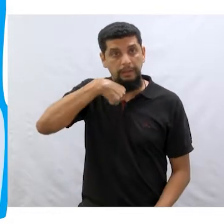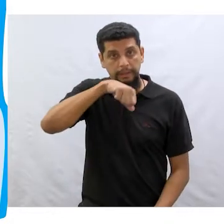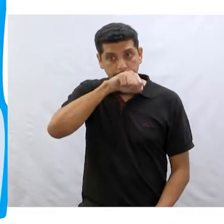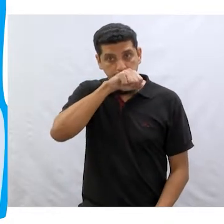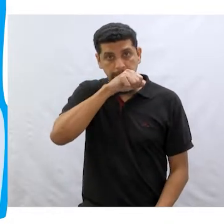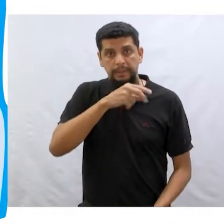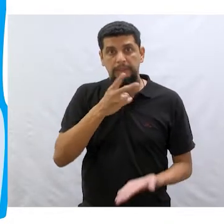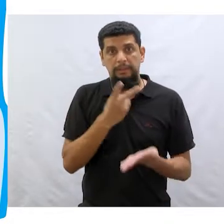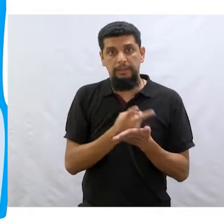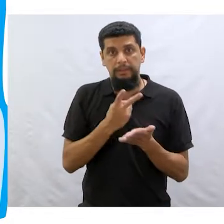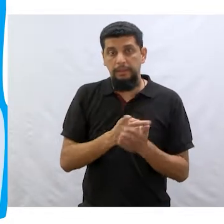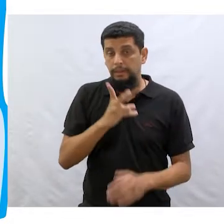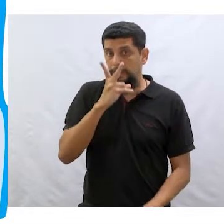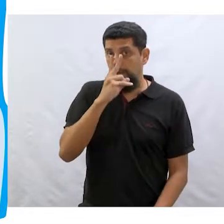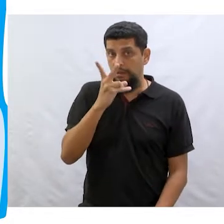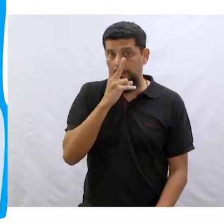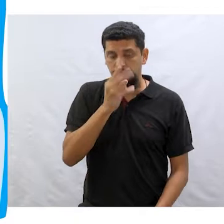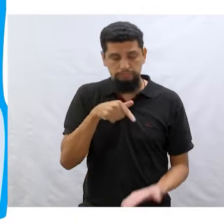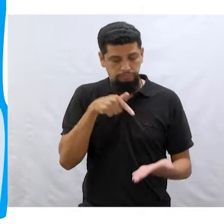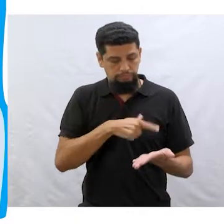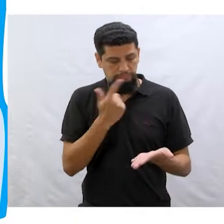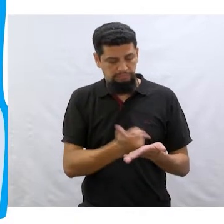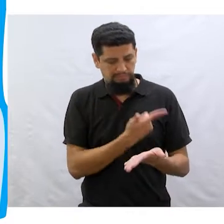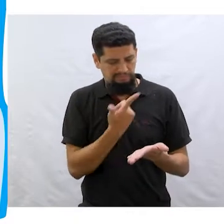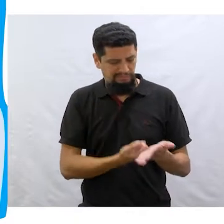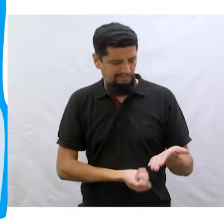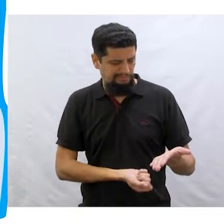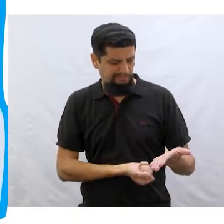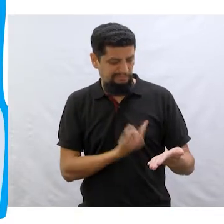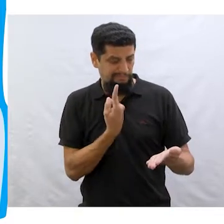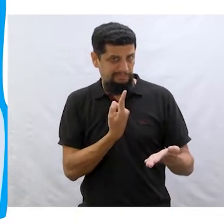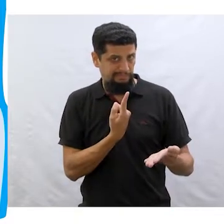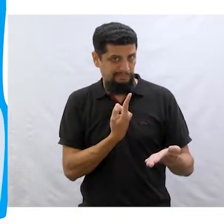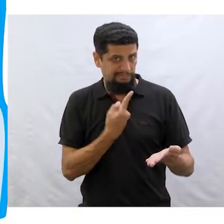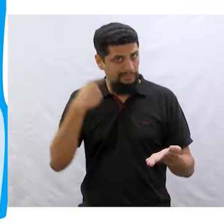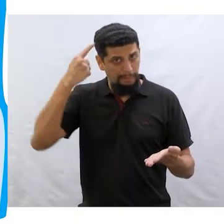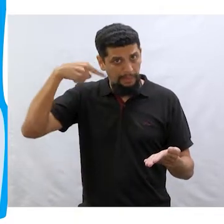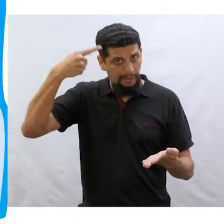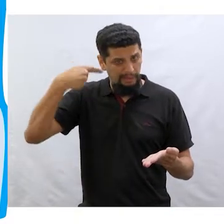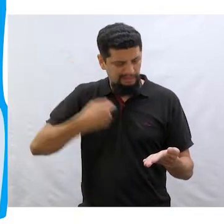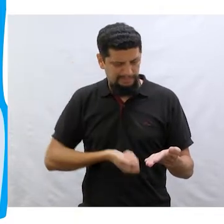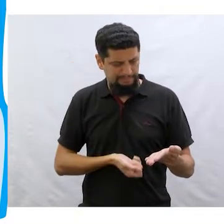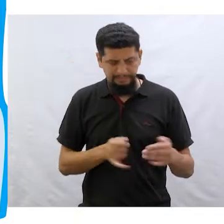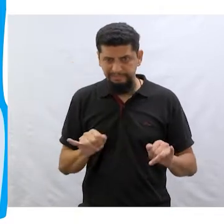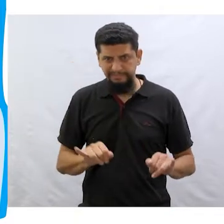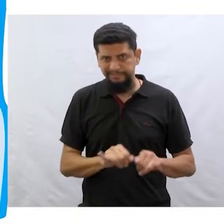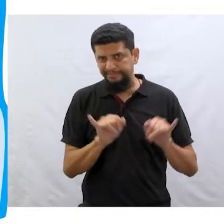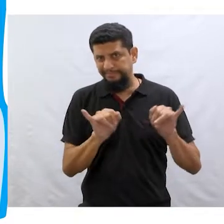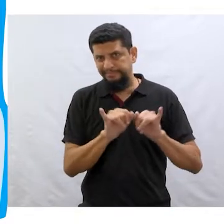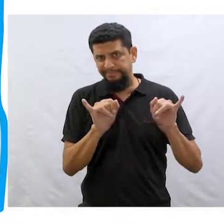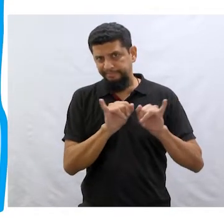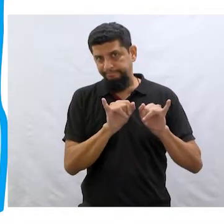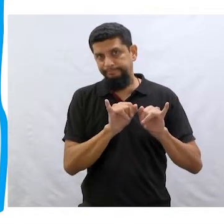Ela sempre achou o livro esquisito demais. Maluco, besta.